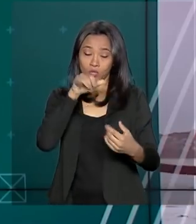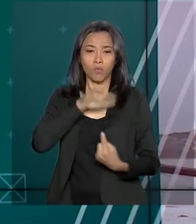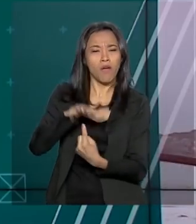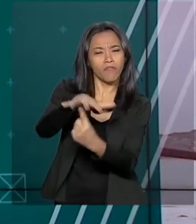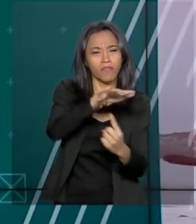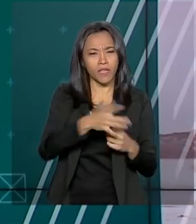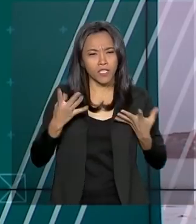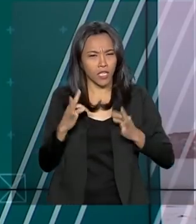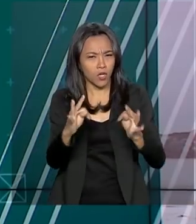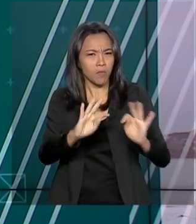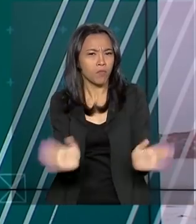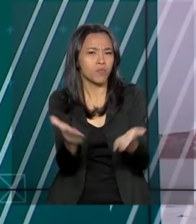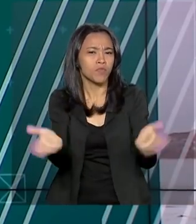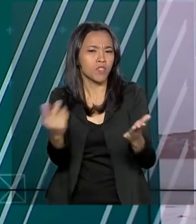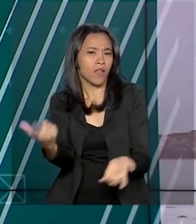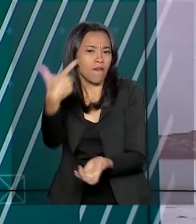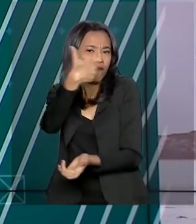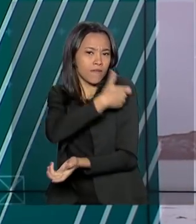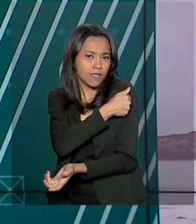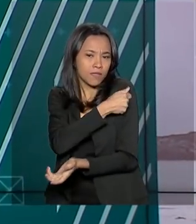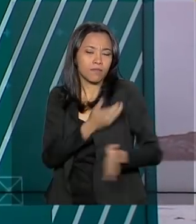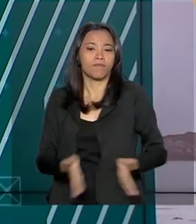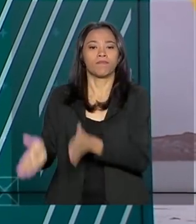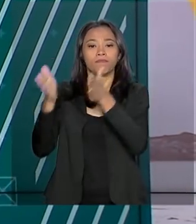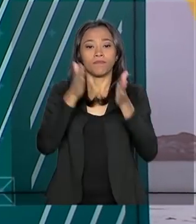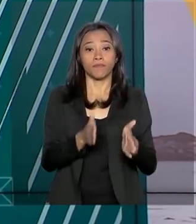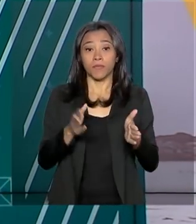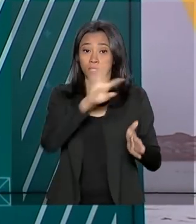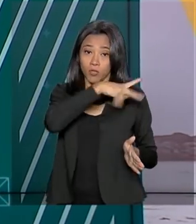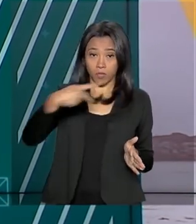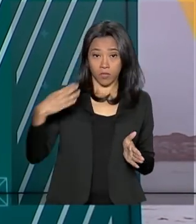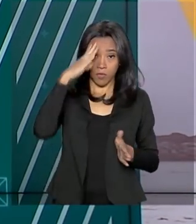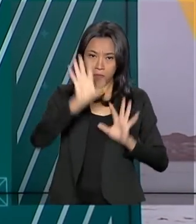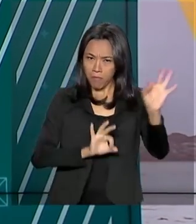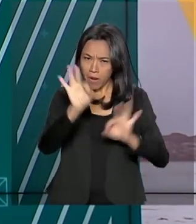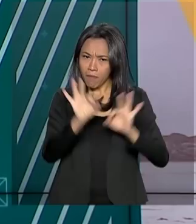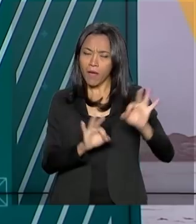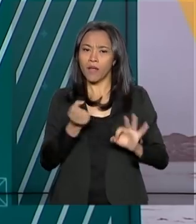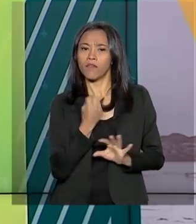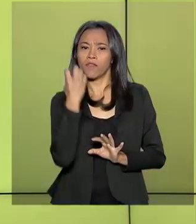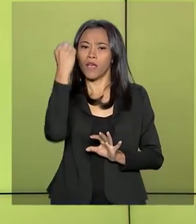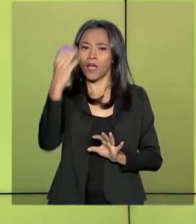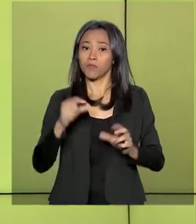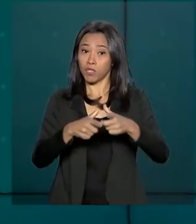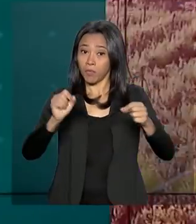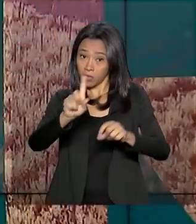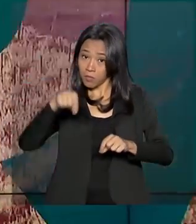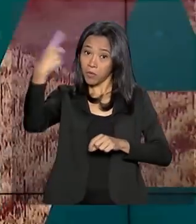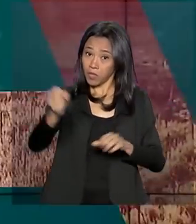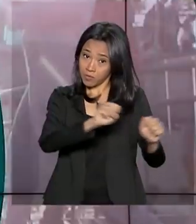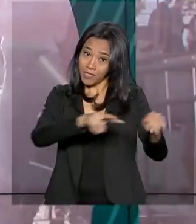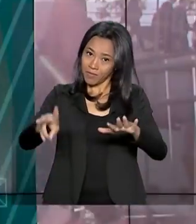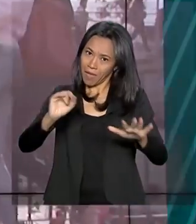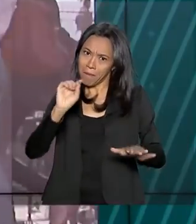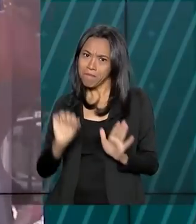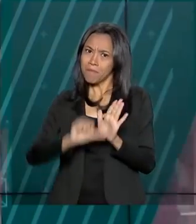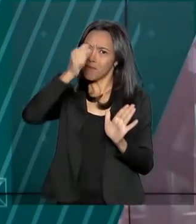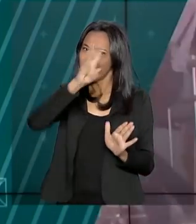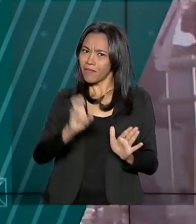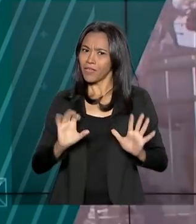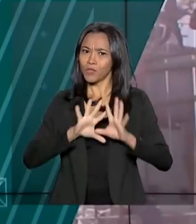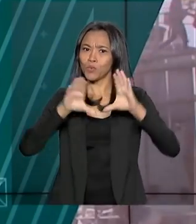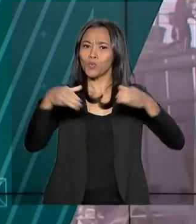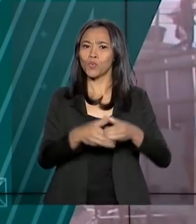incentivar a vacinação. E o presidente Jair Bolsonaro prepara a viagem para o Japão na semana que vem. Será a estreia dele na Cúpula do